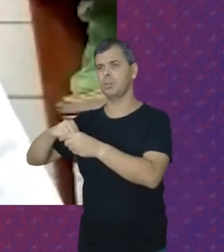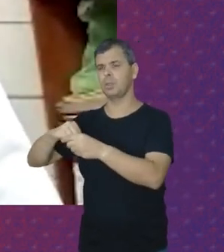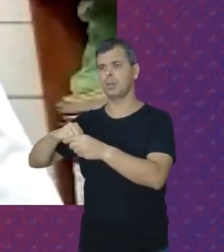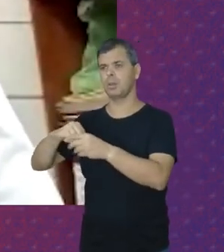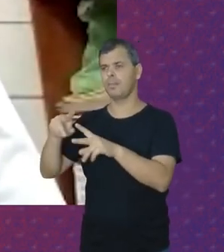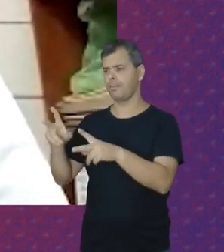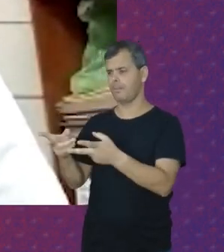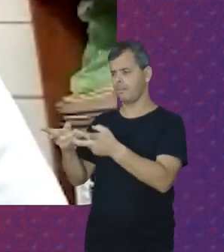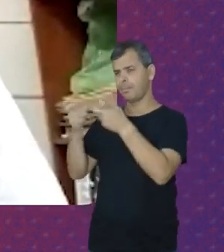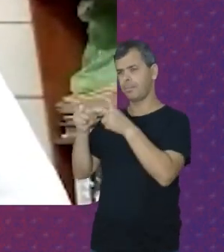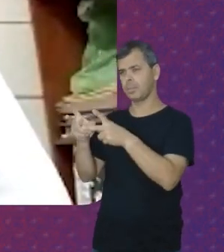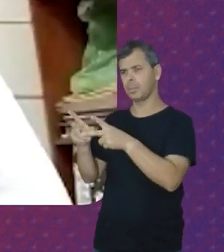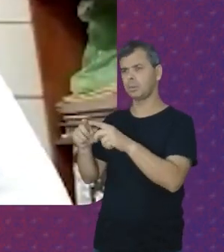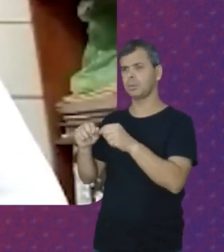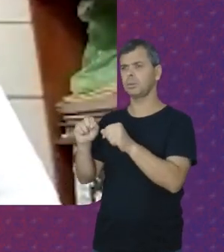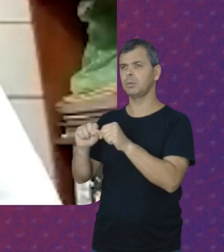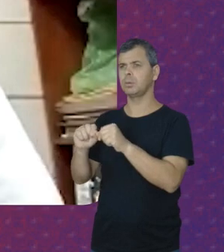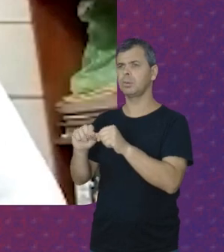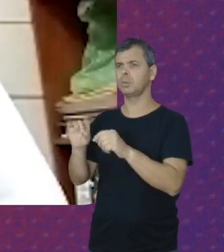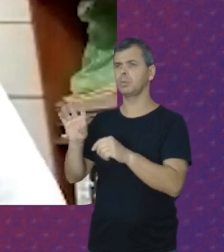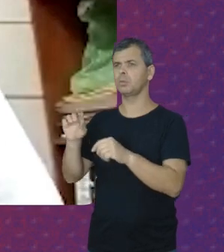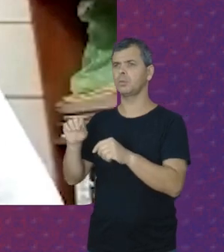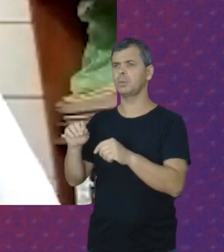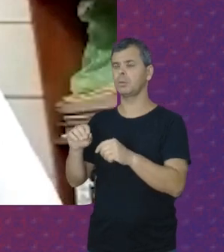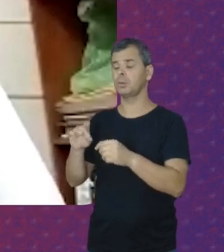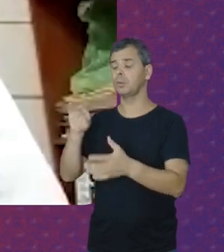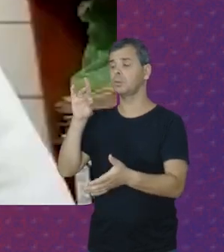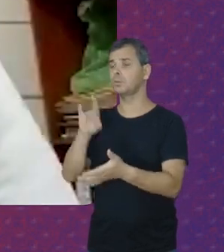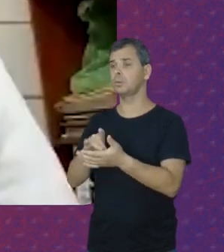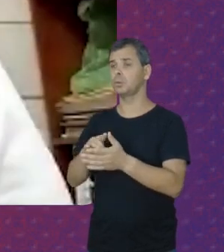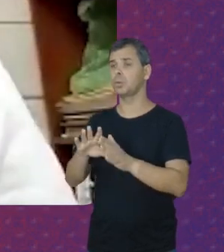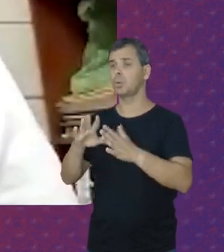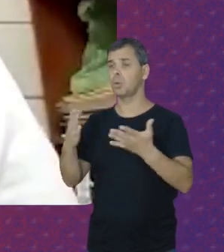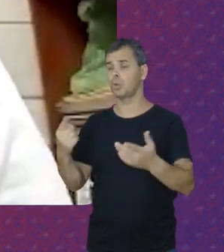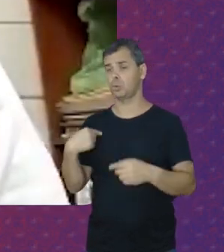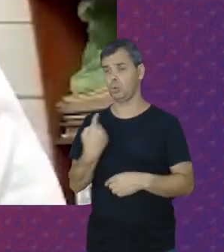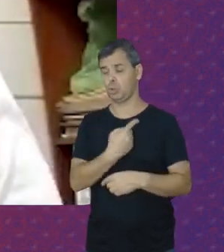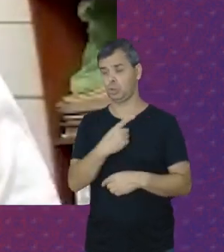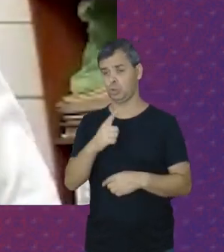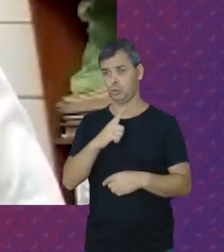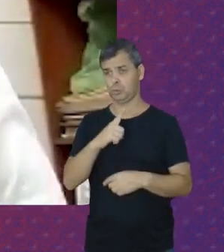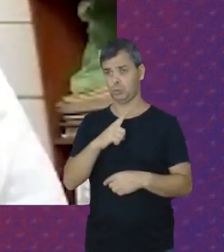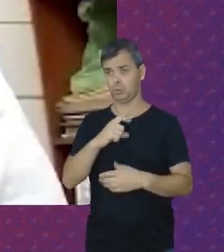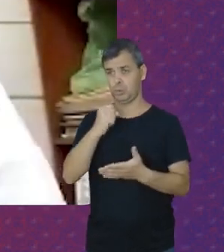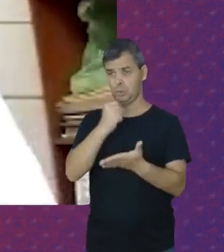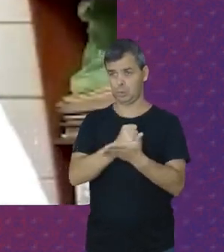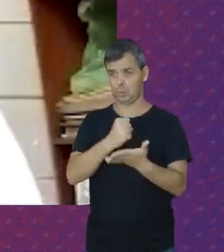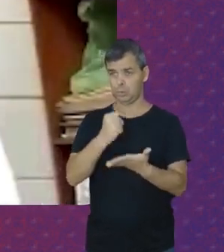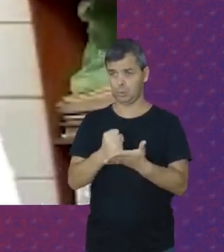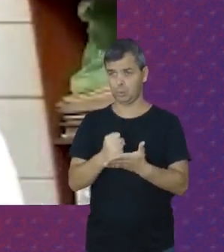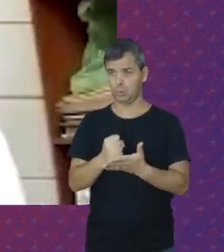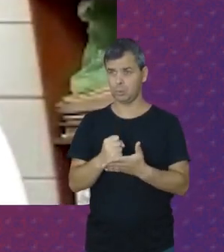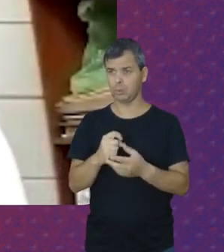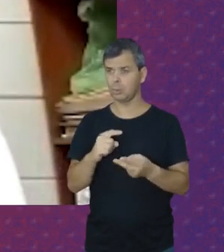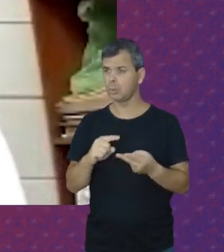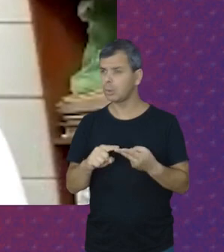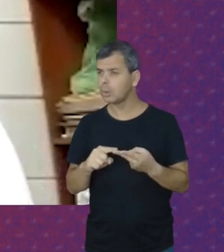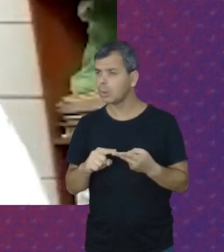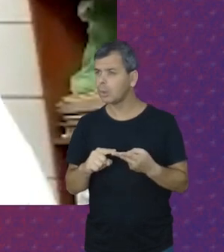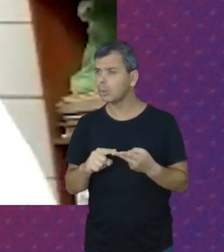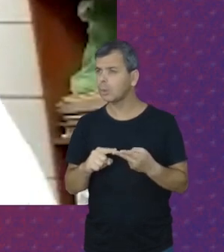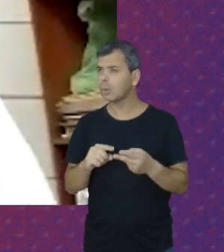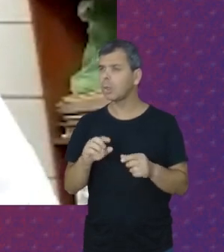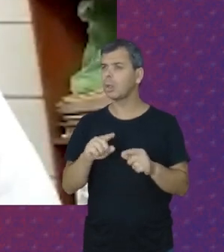delas É Só vai ficar bom De verdade Quando a gente tiver Com a carteira assinada O recolhimento Previdenciário